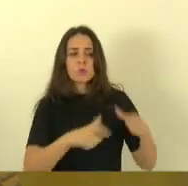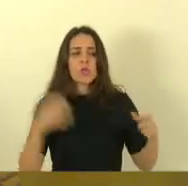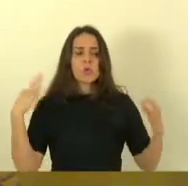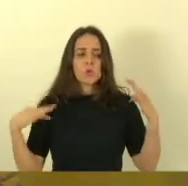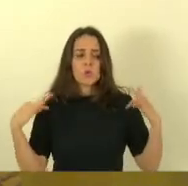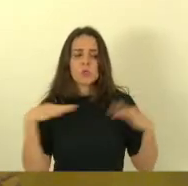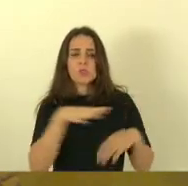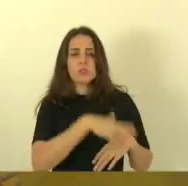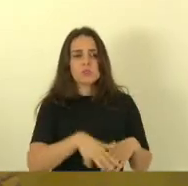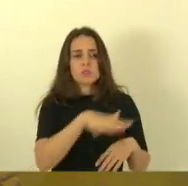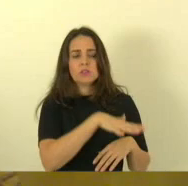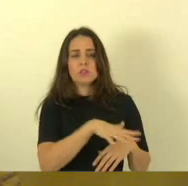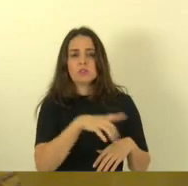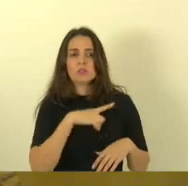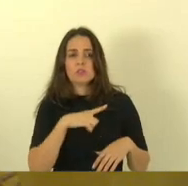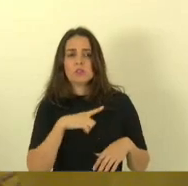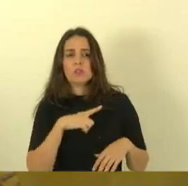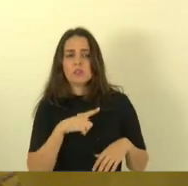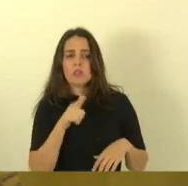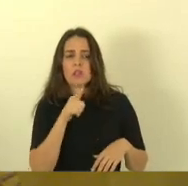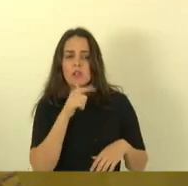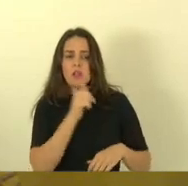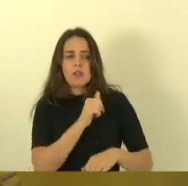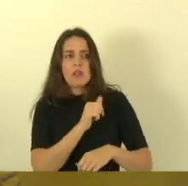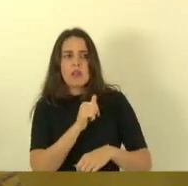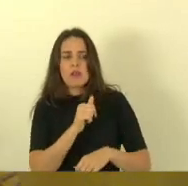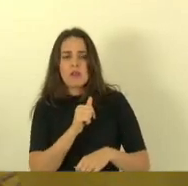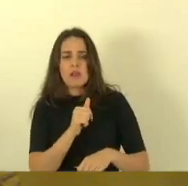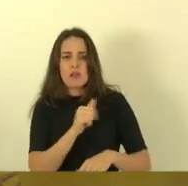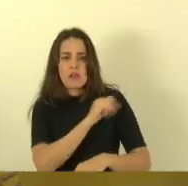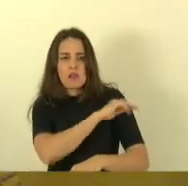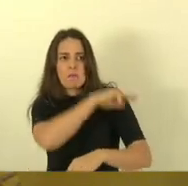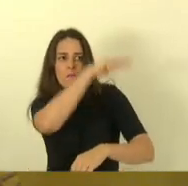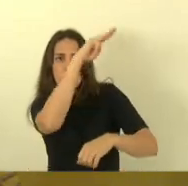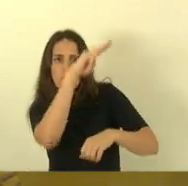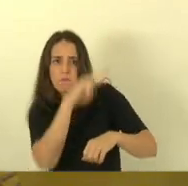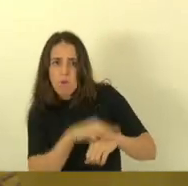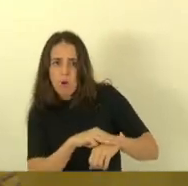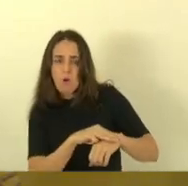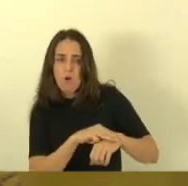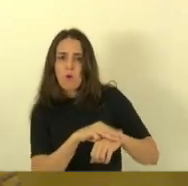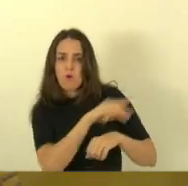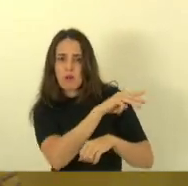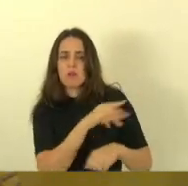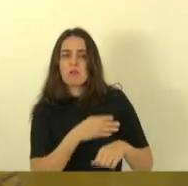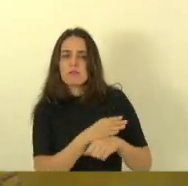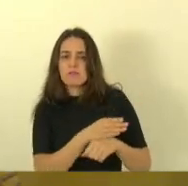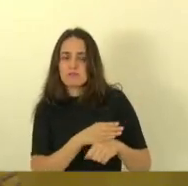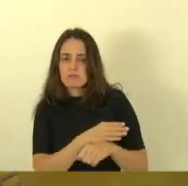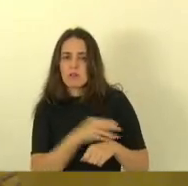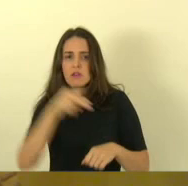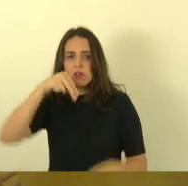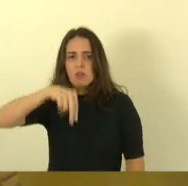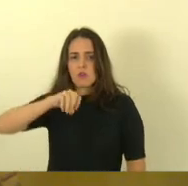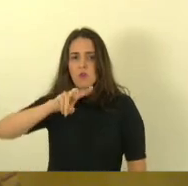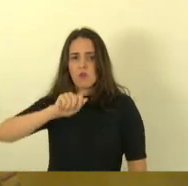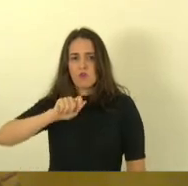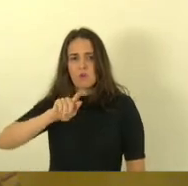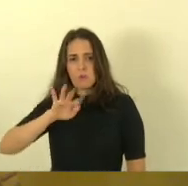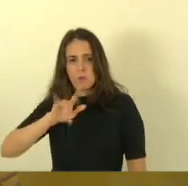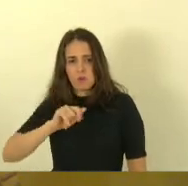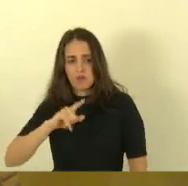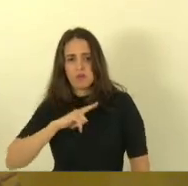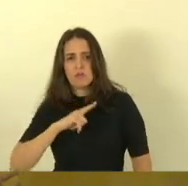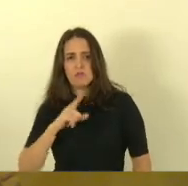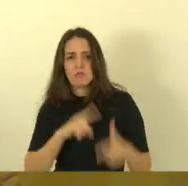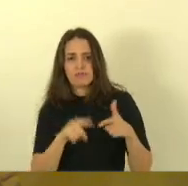terra que está existindo no morro São João da encosta da igreja de reis magos em Nova Almeida nós temos também falado aqui